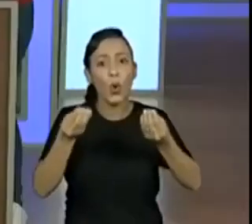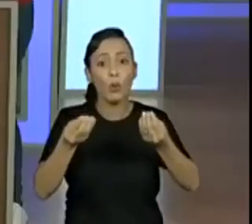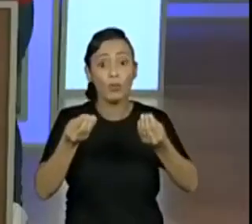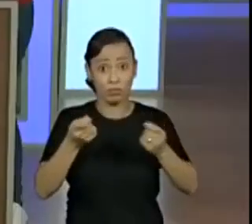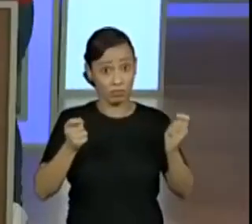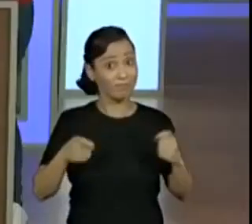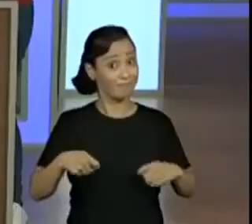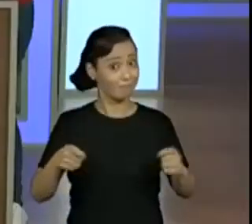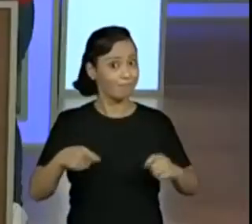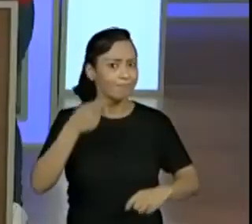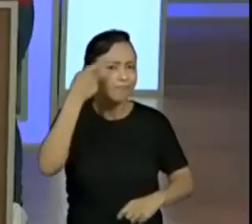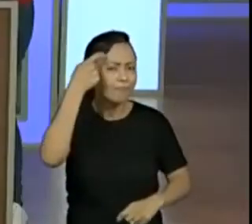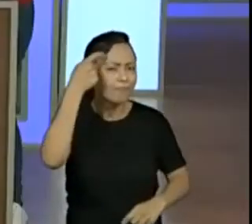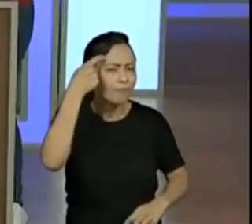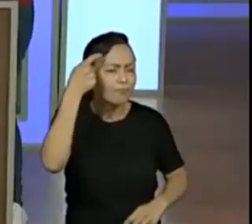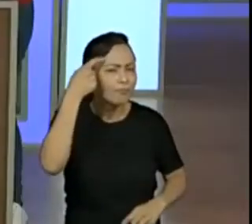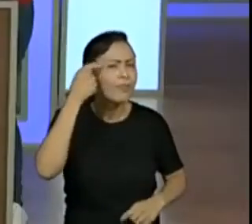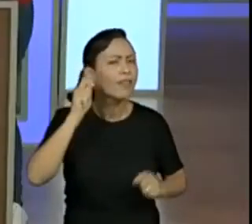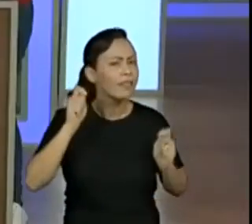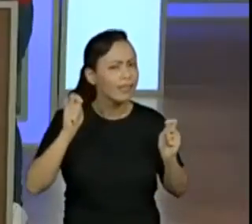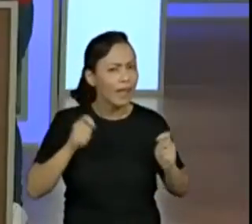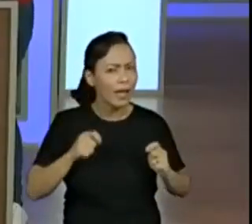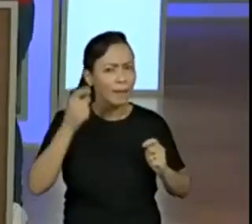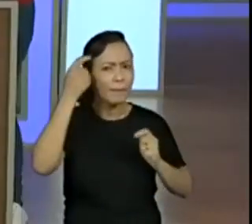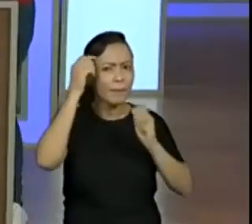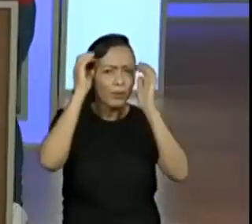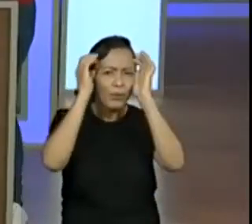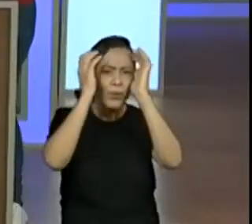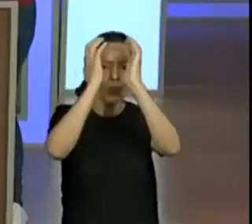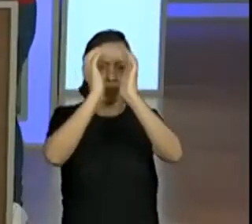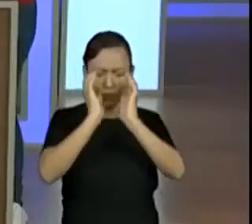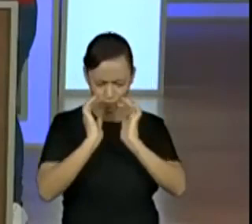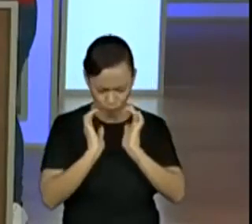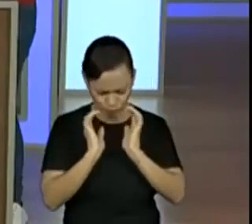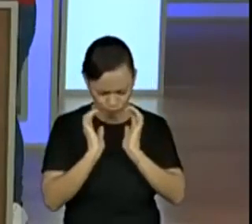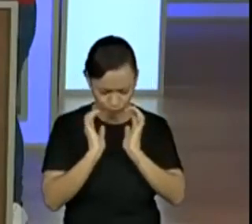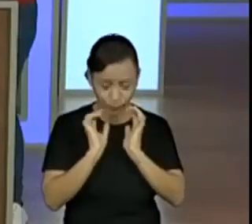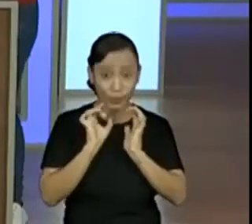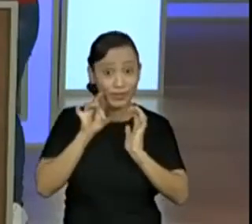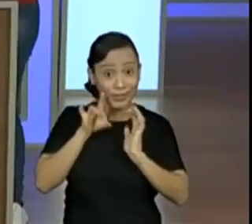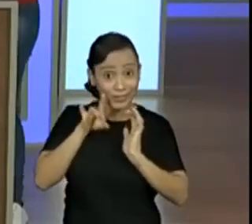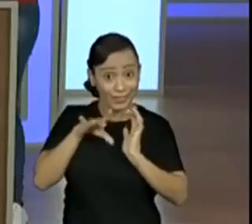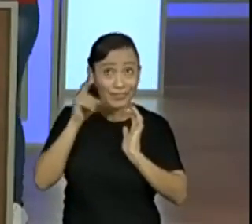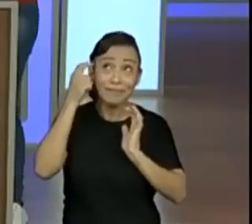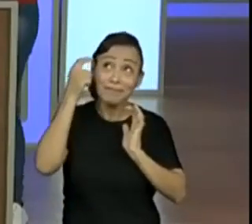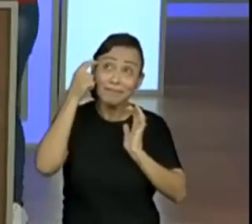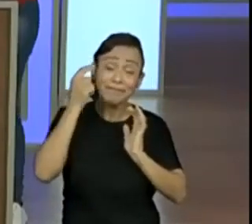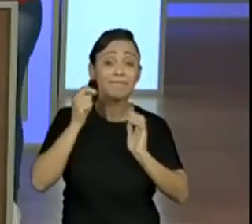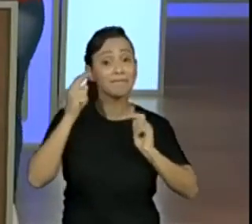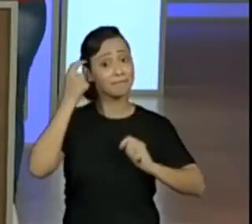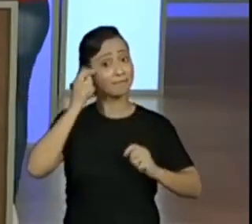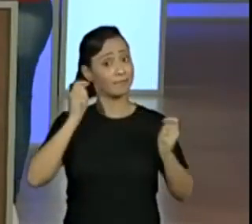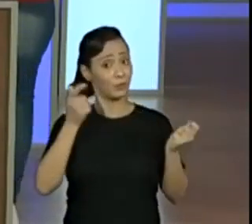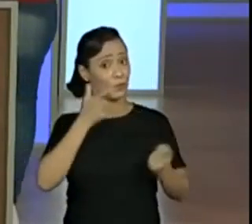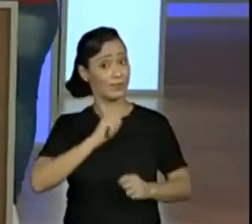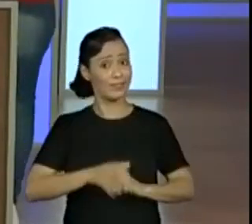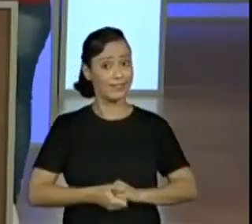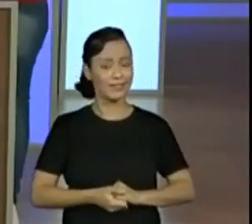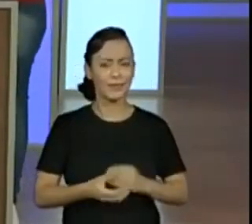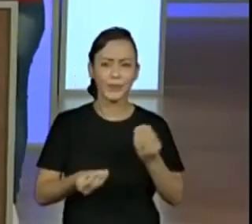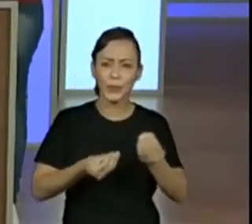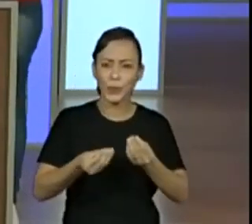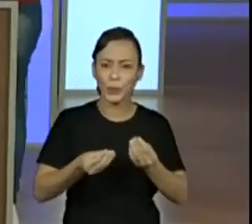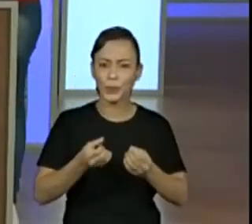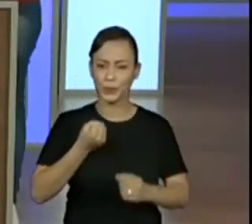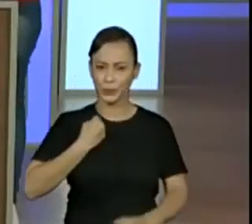mental. E separando as dezenas, mesmo mentalmente, nós pegamos o número doze e o número onze. Então,